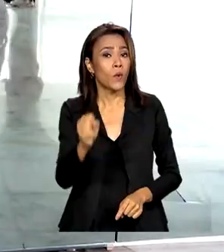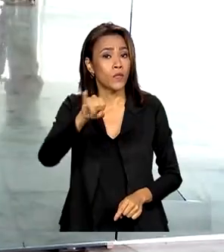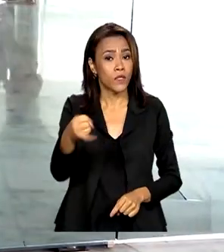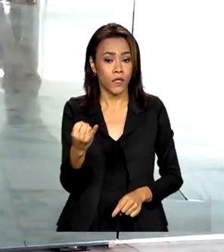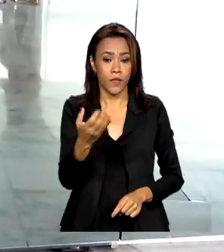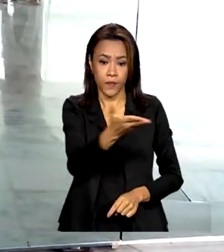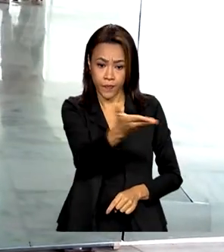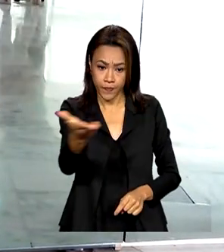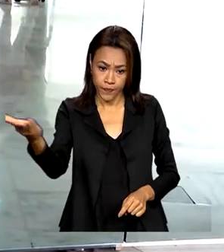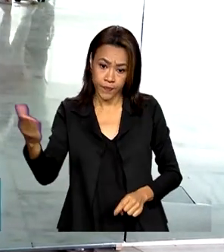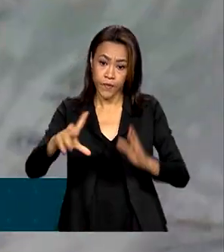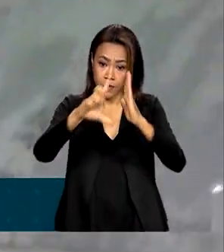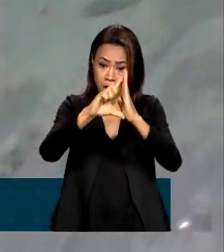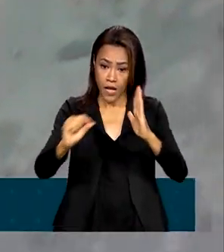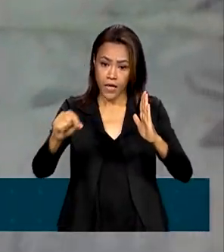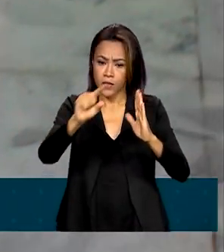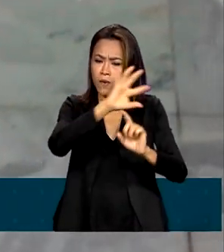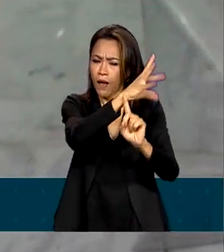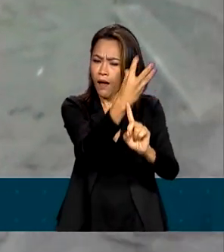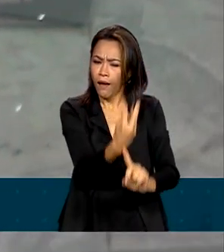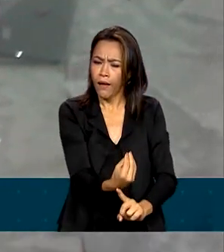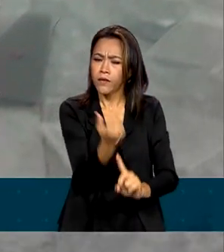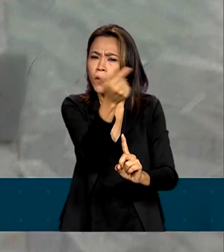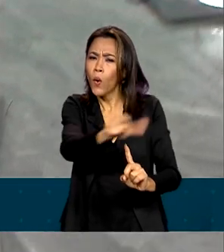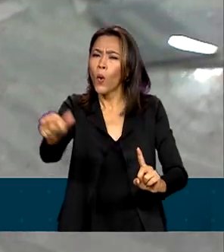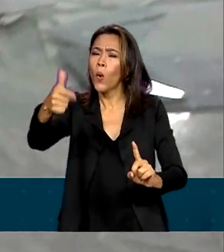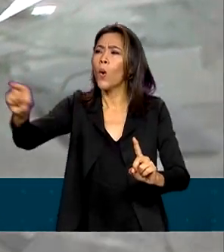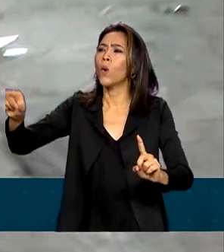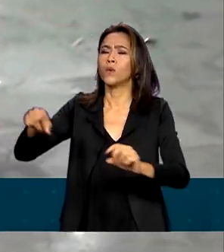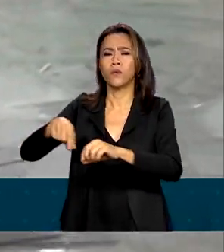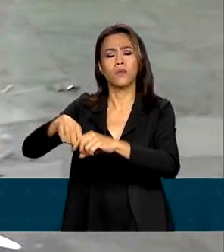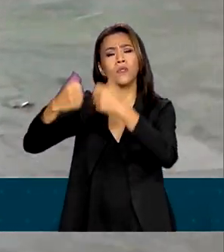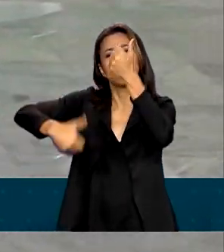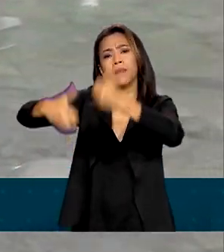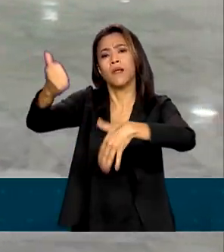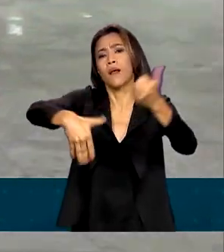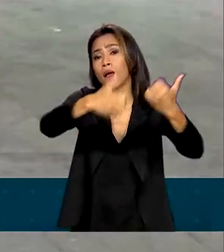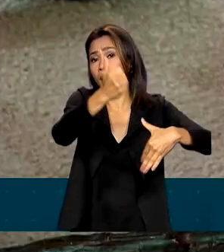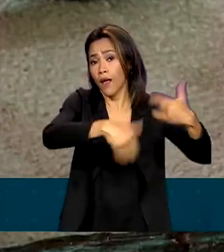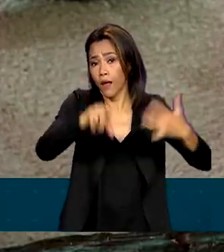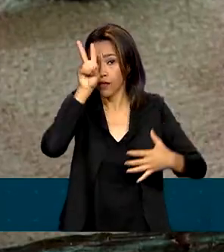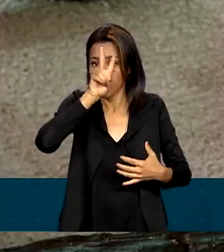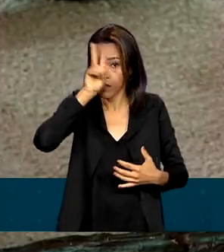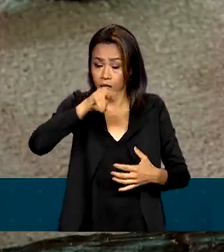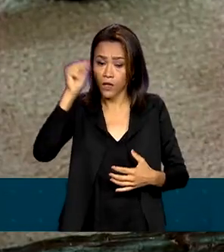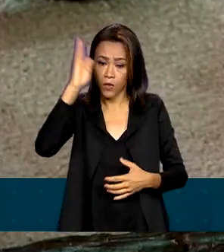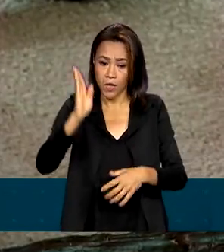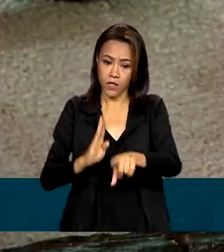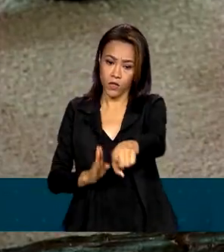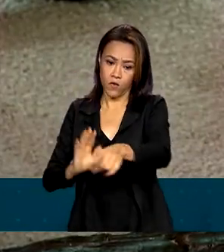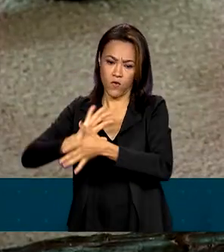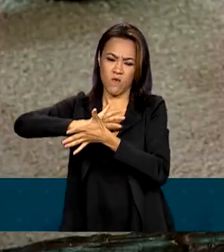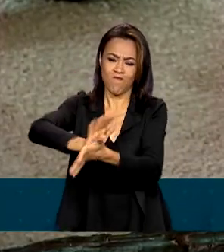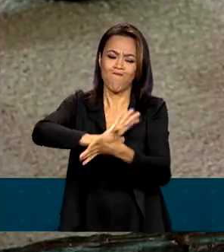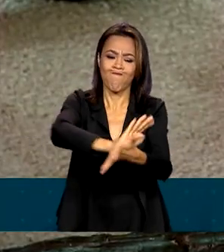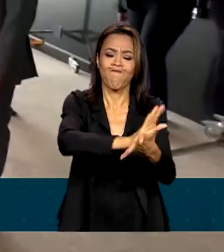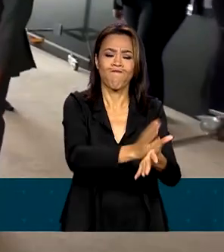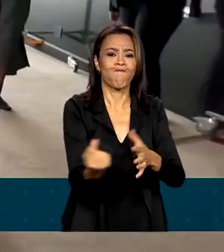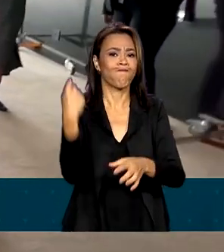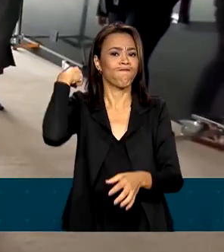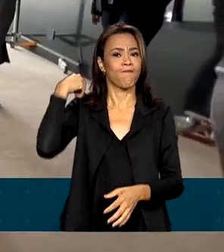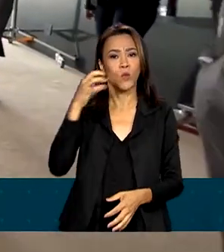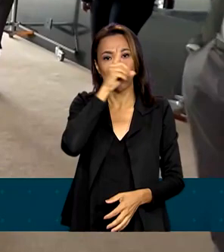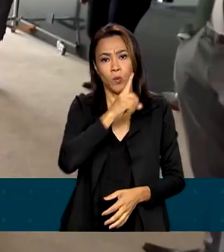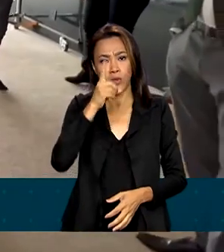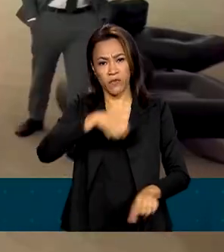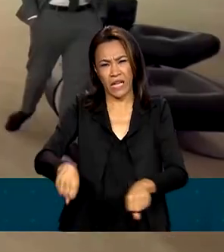Planalto, obras de arte e outros itens que ajudavam a contar a história do Brasil foram depredados no último domingo. E